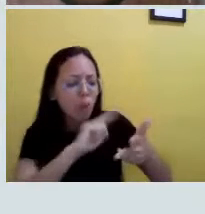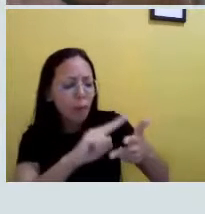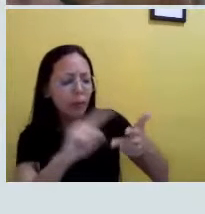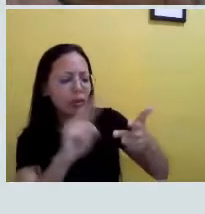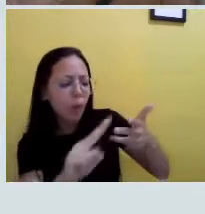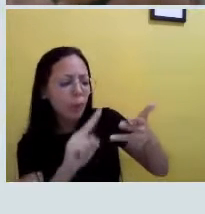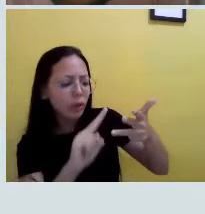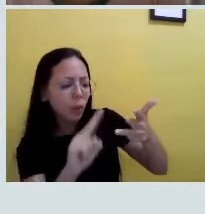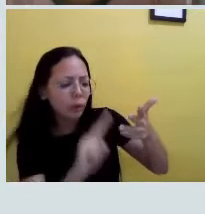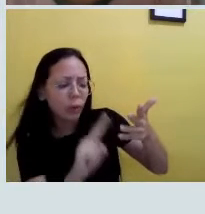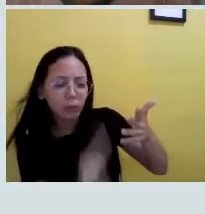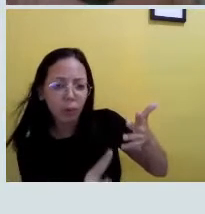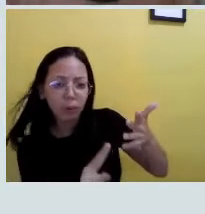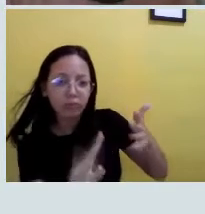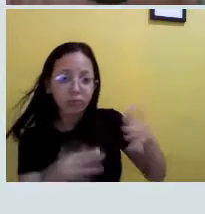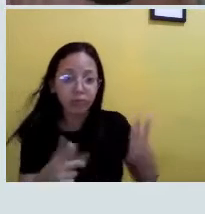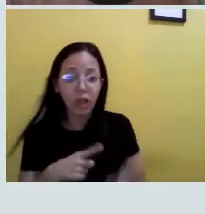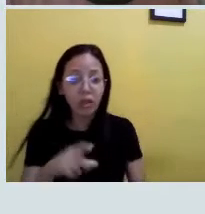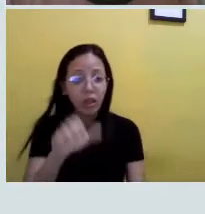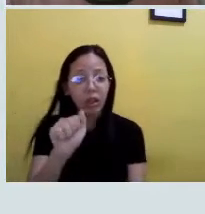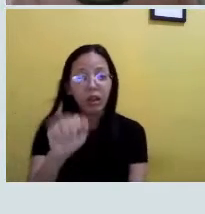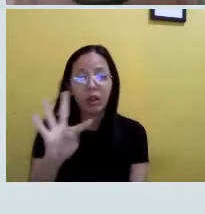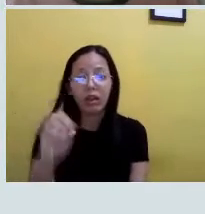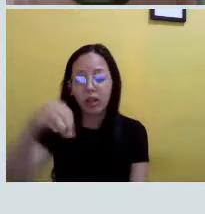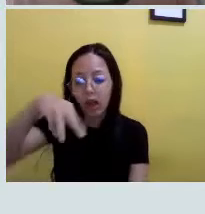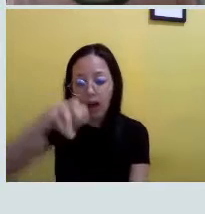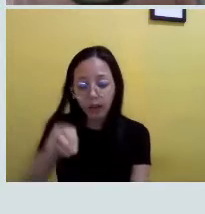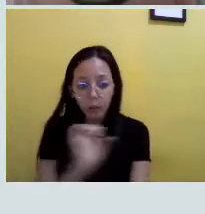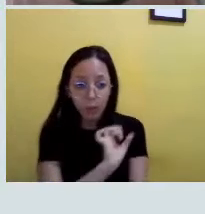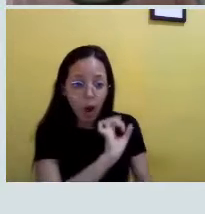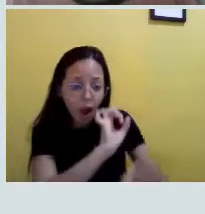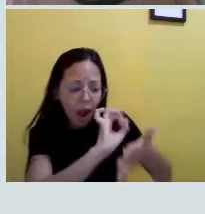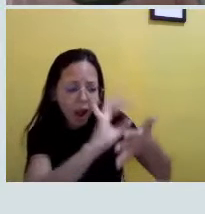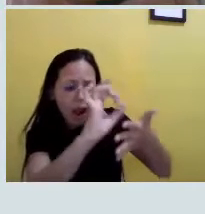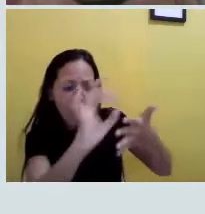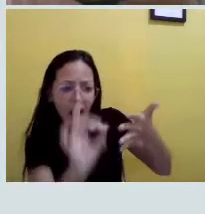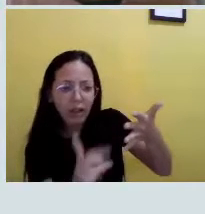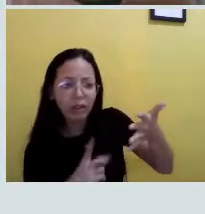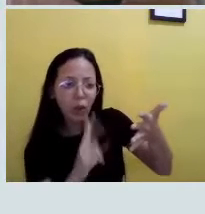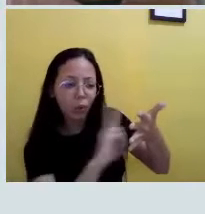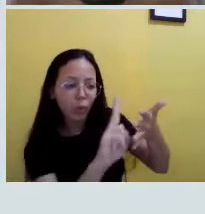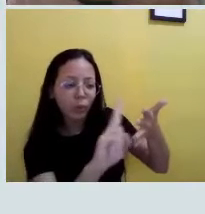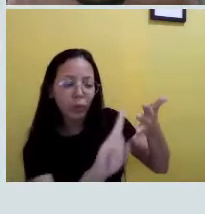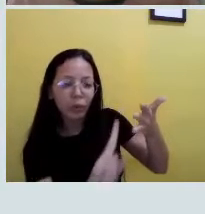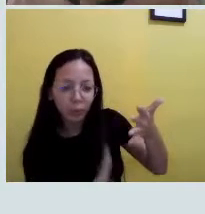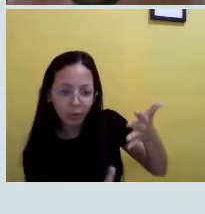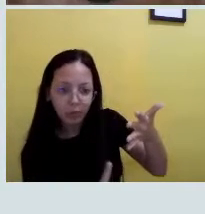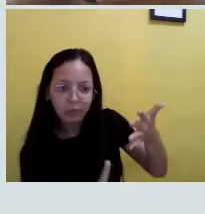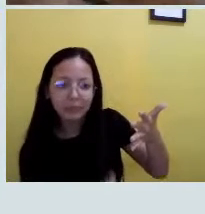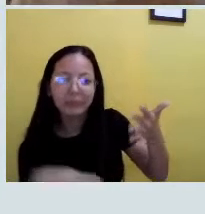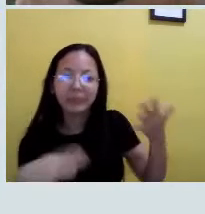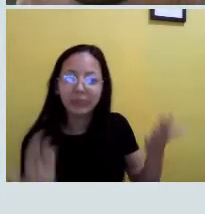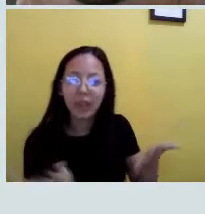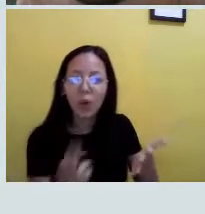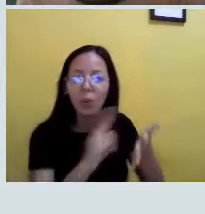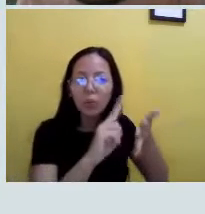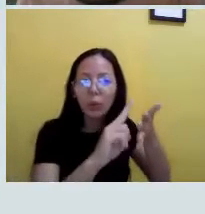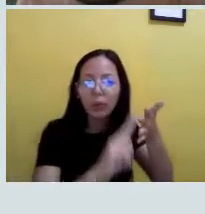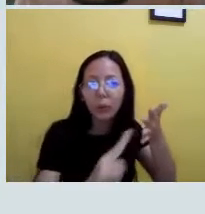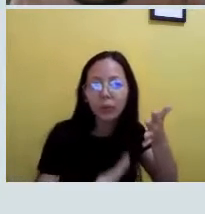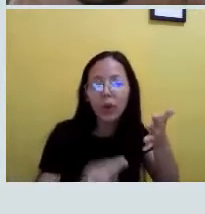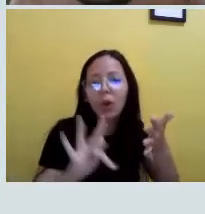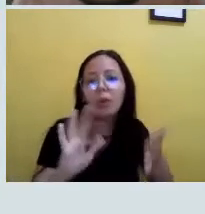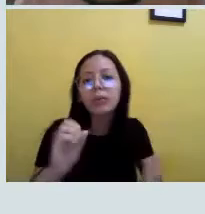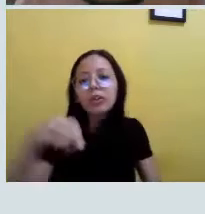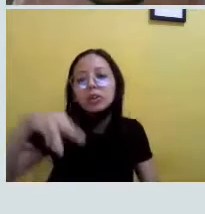quando a gente tem o nosso átomo, cada átomo, ele tem um nomezinho específico. Eles vão, e aí, esse nomezinho, o nome que a gente pode